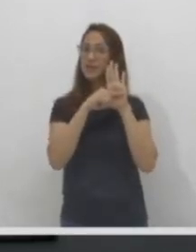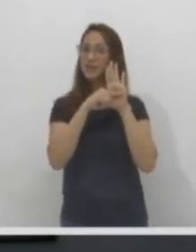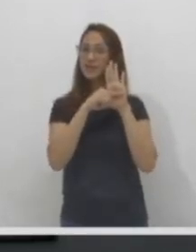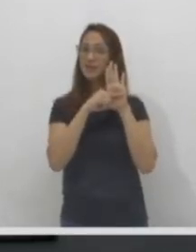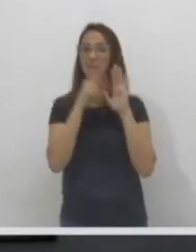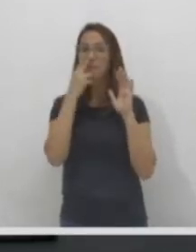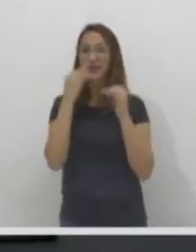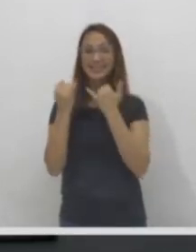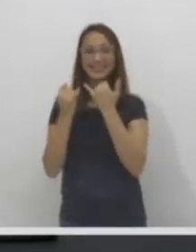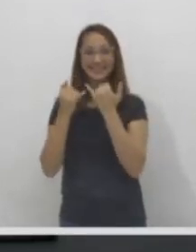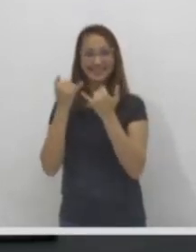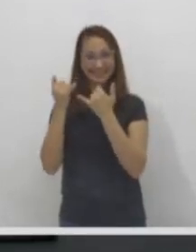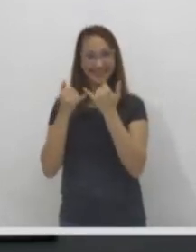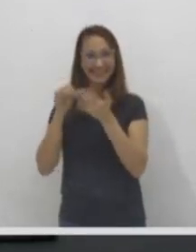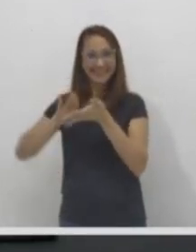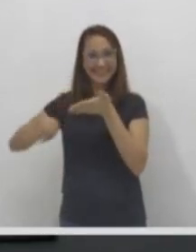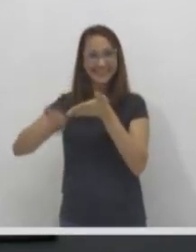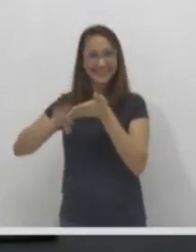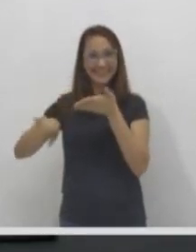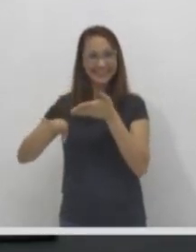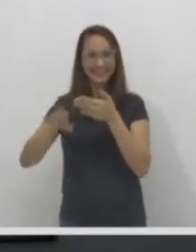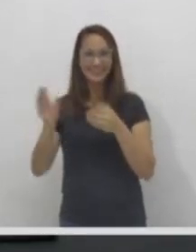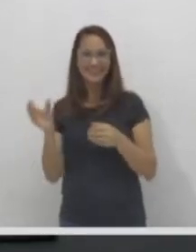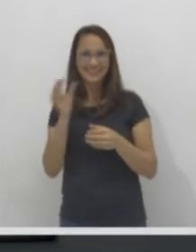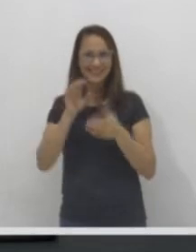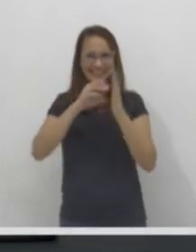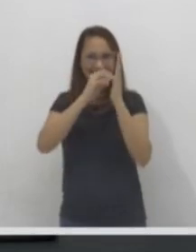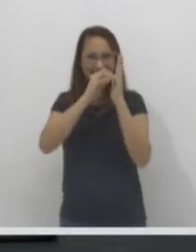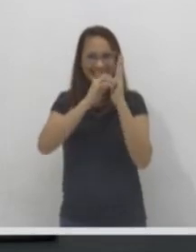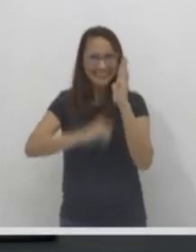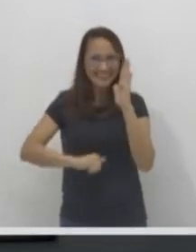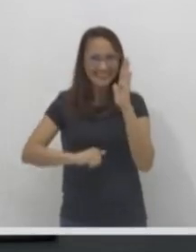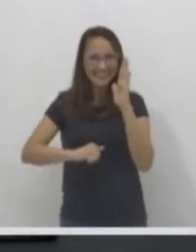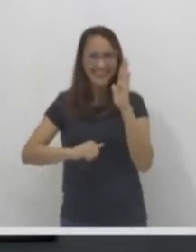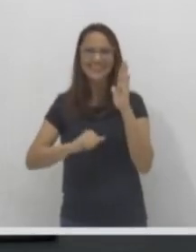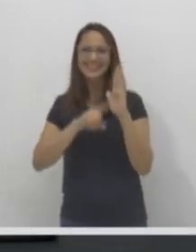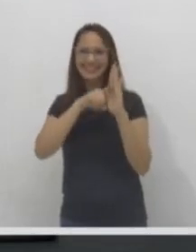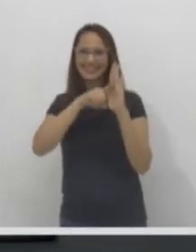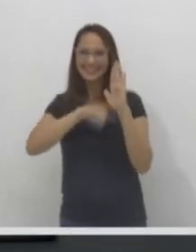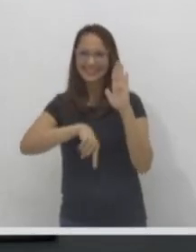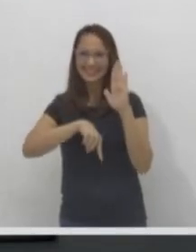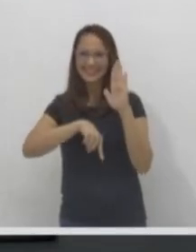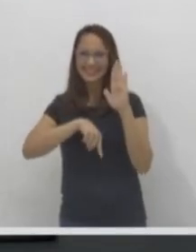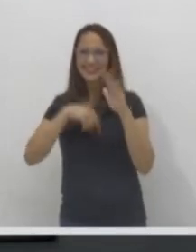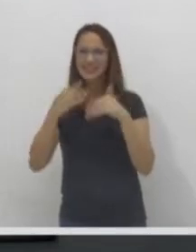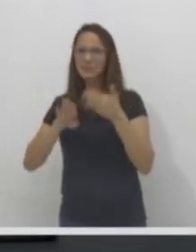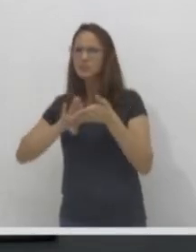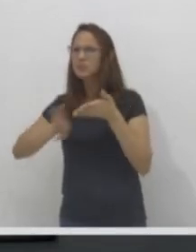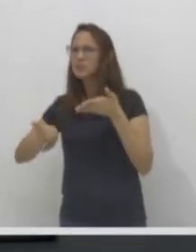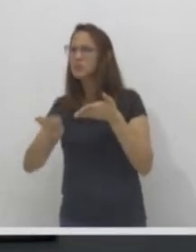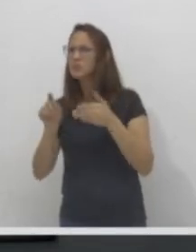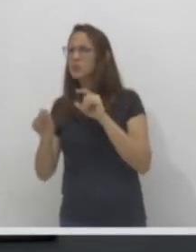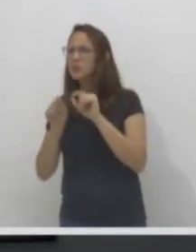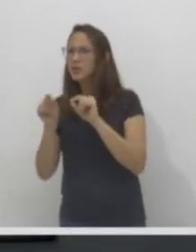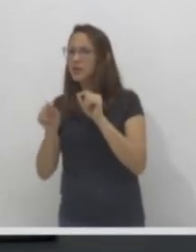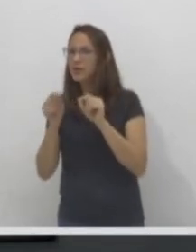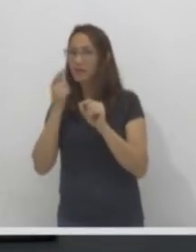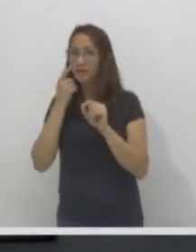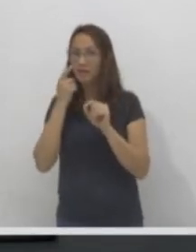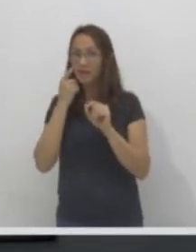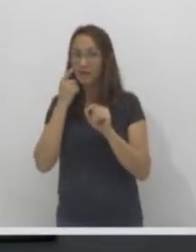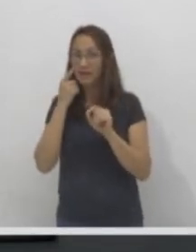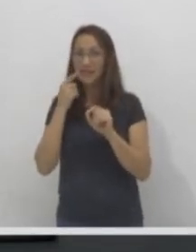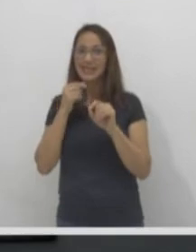sobra. Você tira e vê o que sobra. Ou seja, tem cinco. Tira dois. Sobrou quanto?